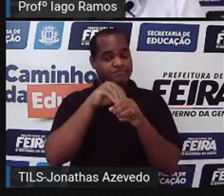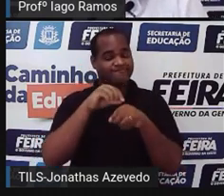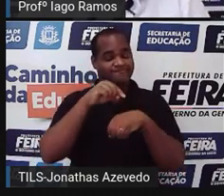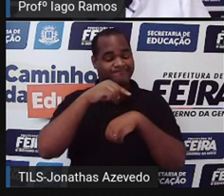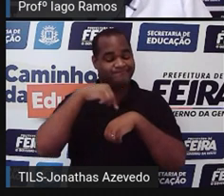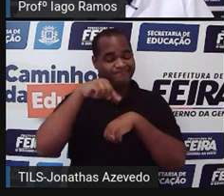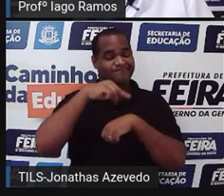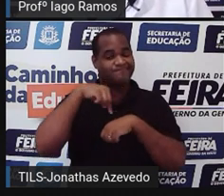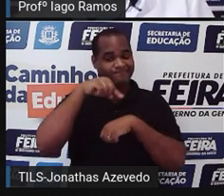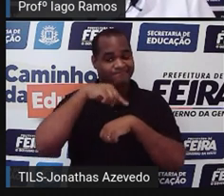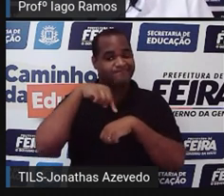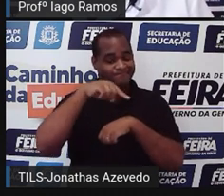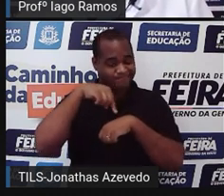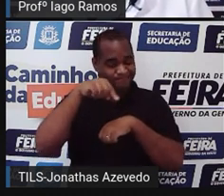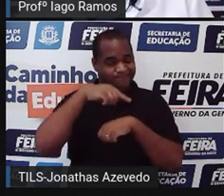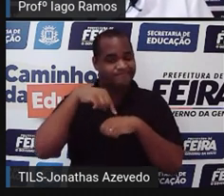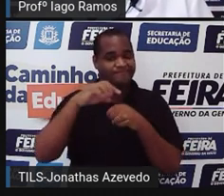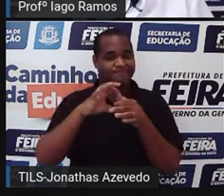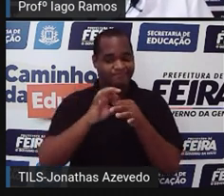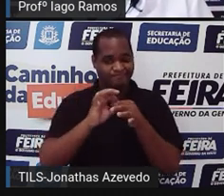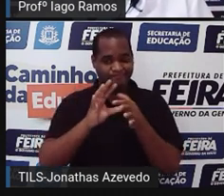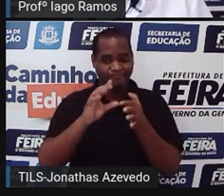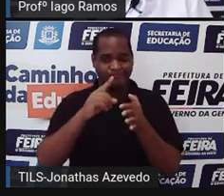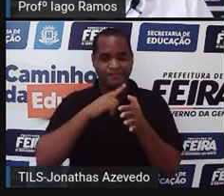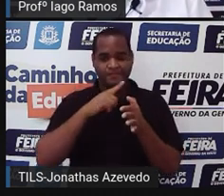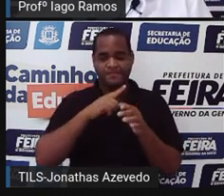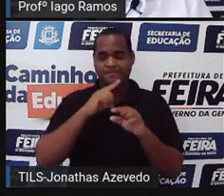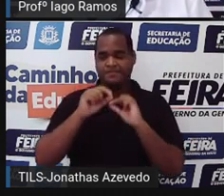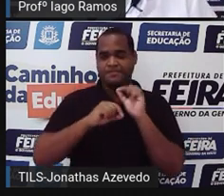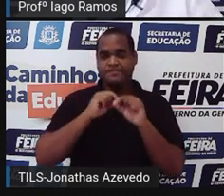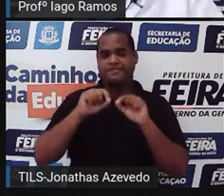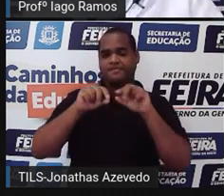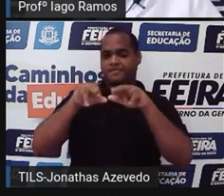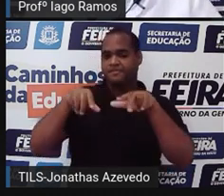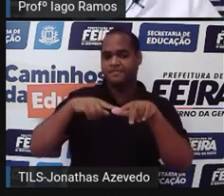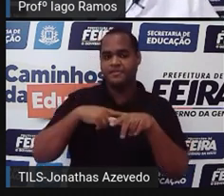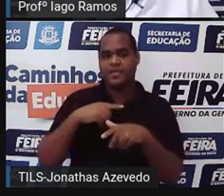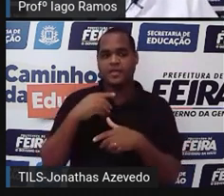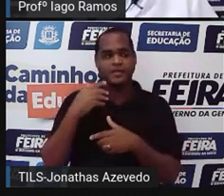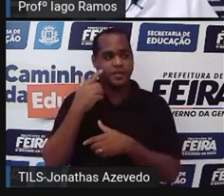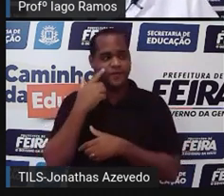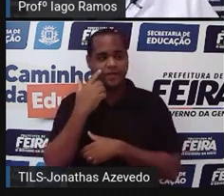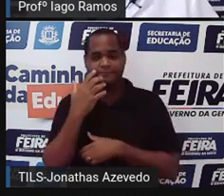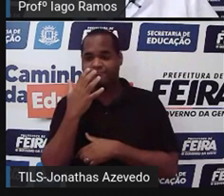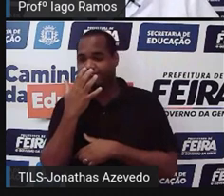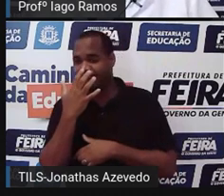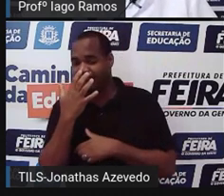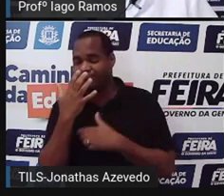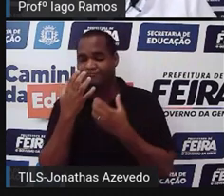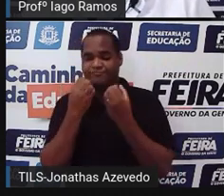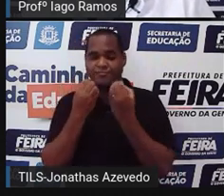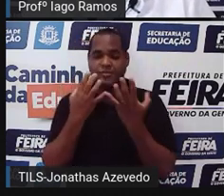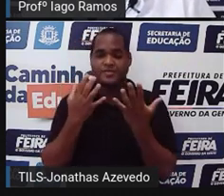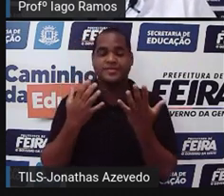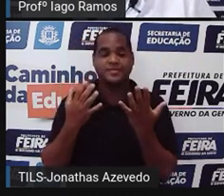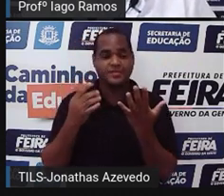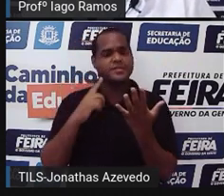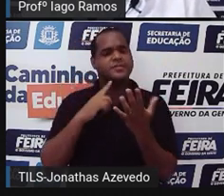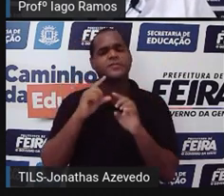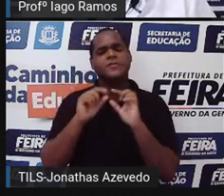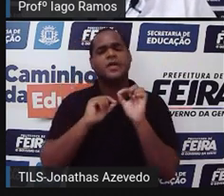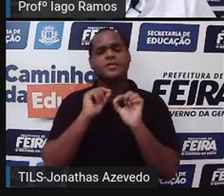casa, as pessoas recorreram a alguma forma de se distrair, né? E uma forma de se